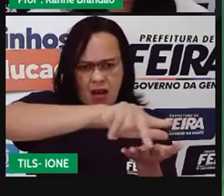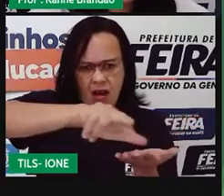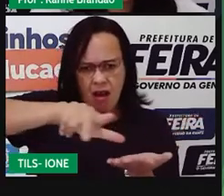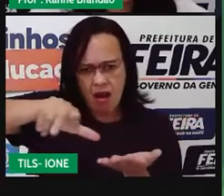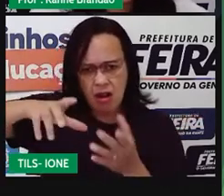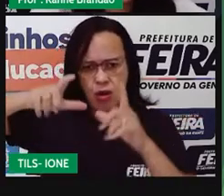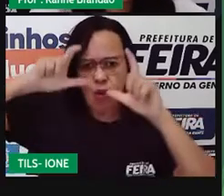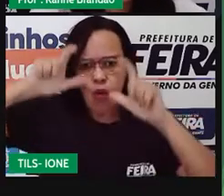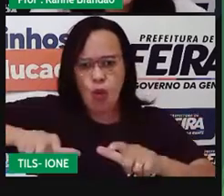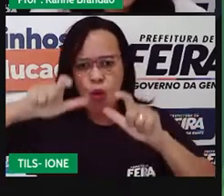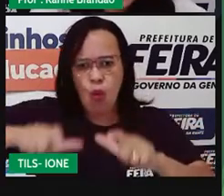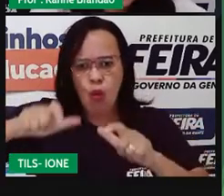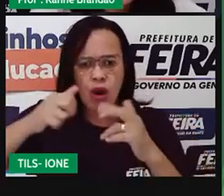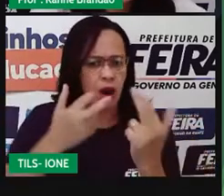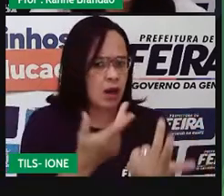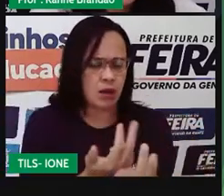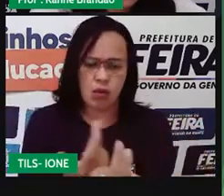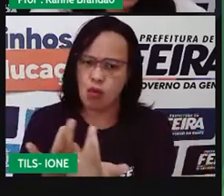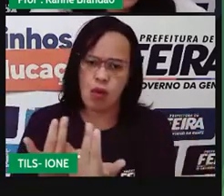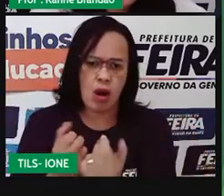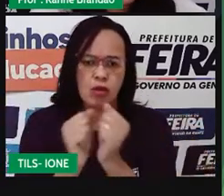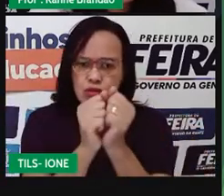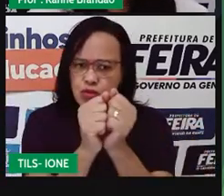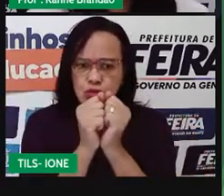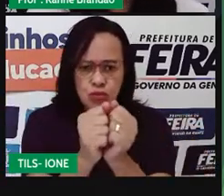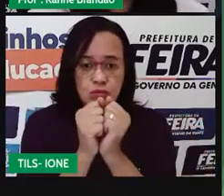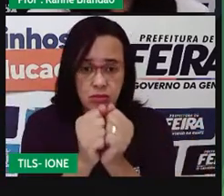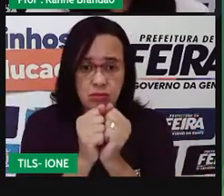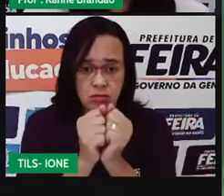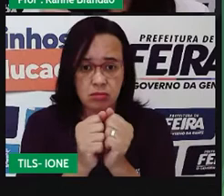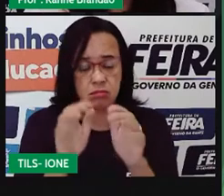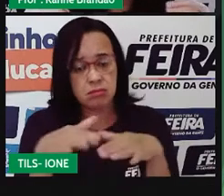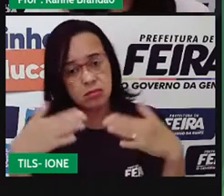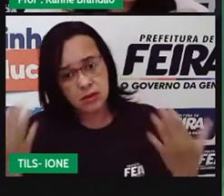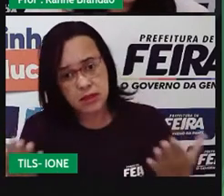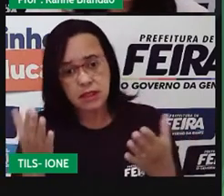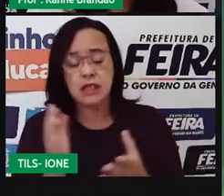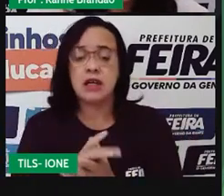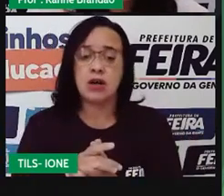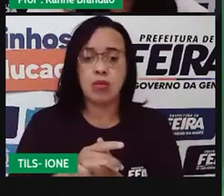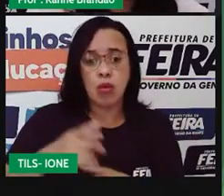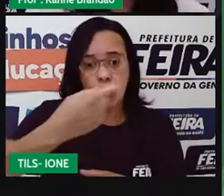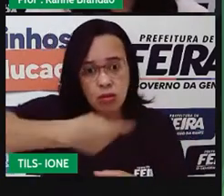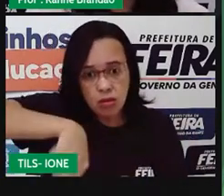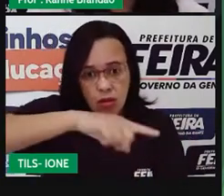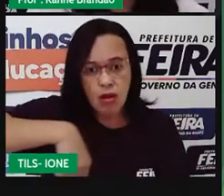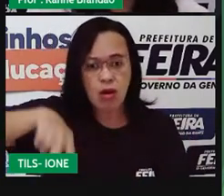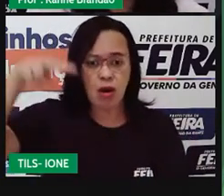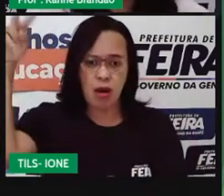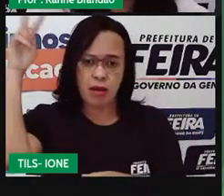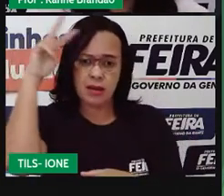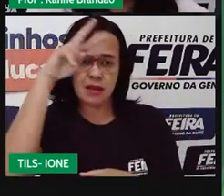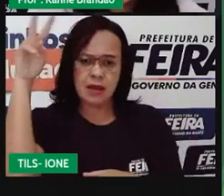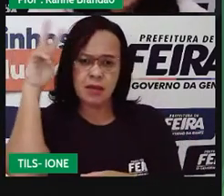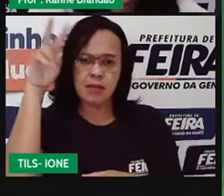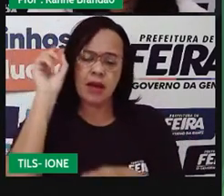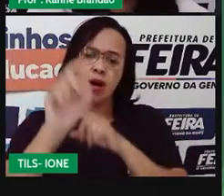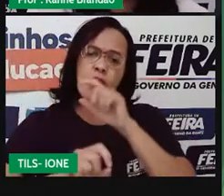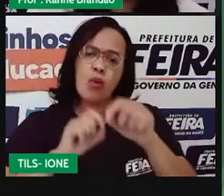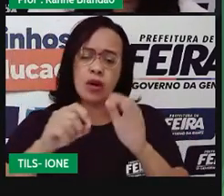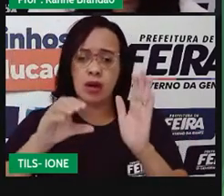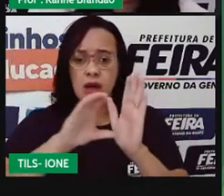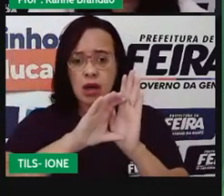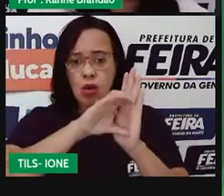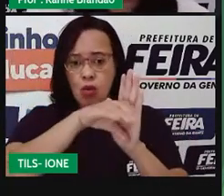convivendo no mesmo espaço, tá bom? Então, a gente precisa relembrar esses dois conceitos. Tudo certo?